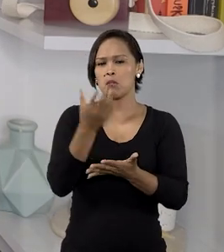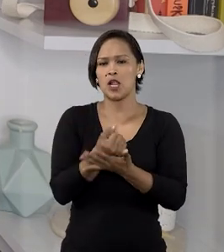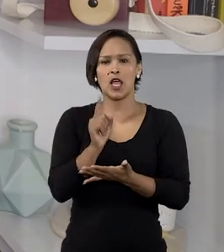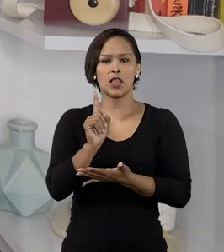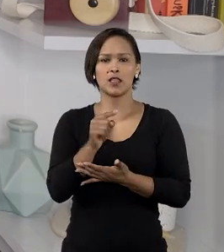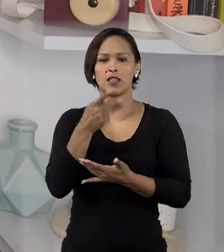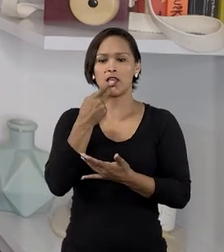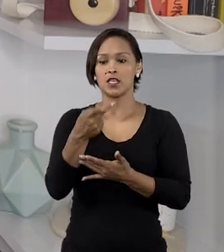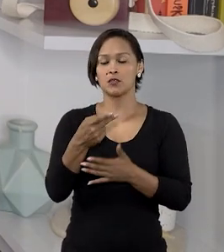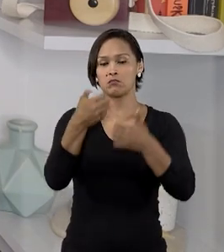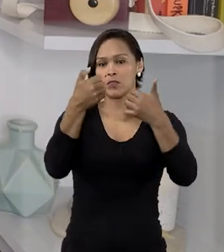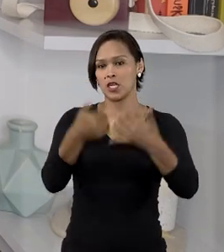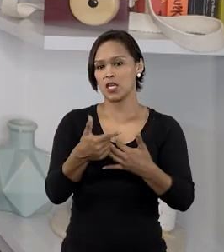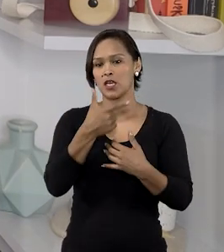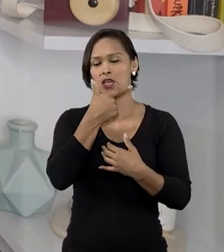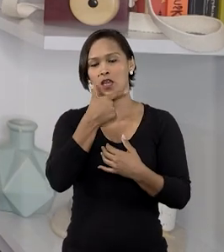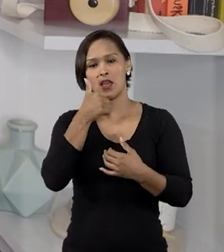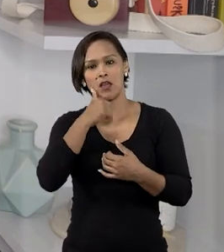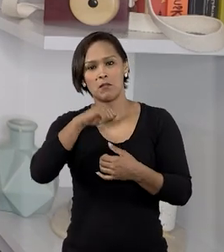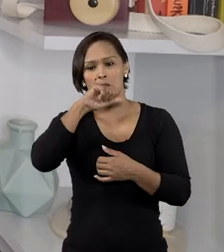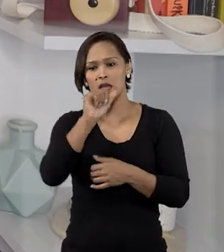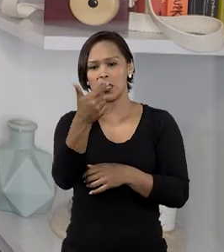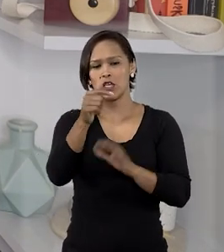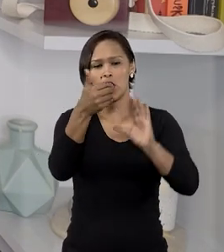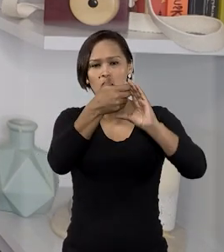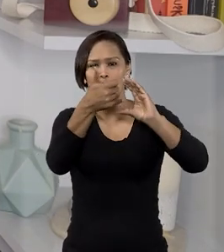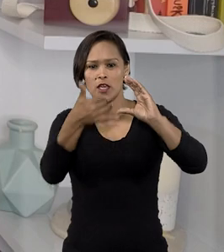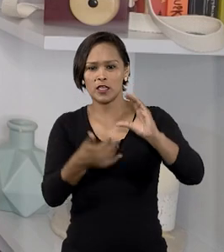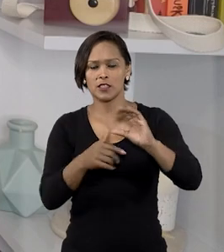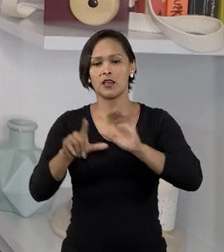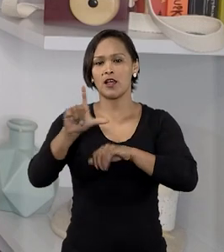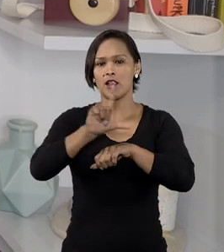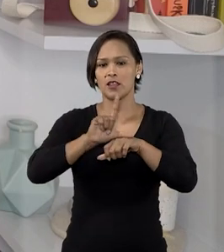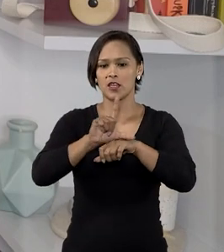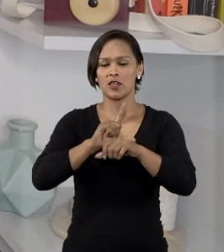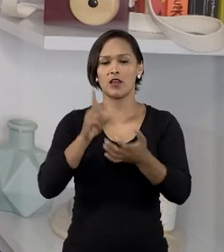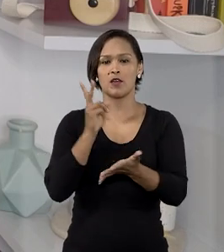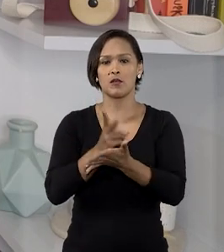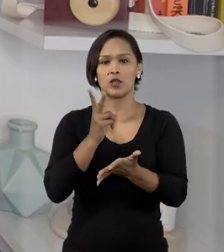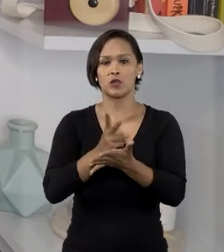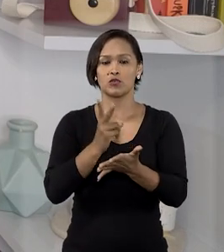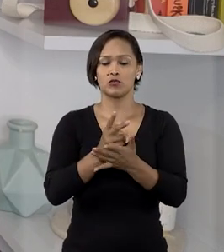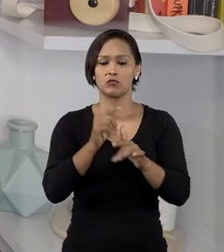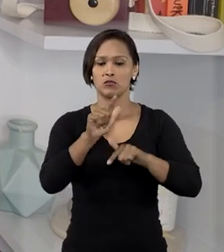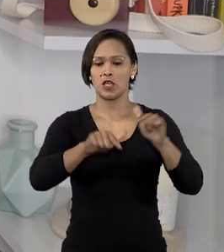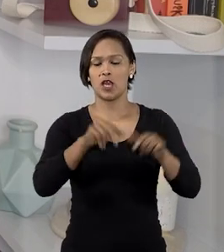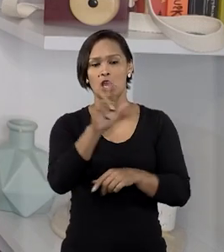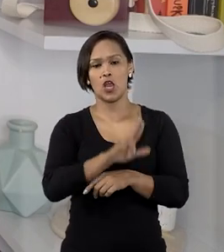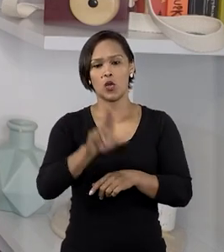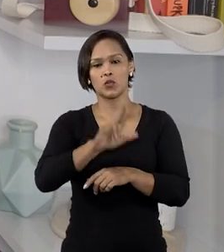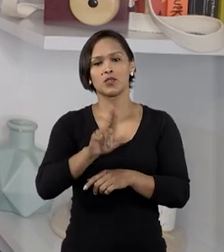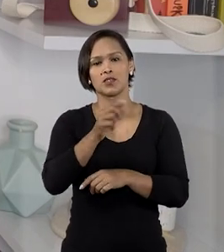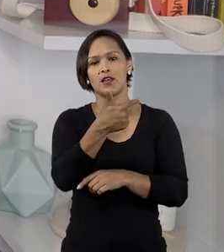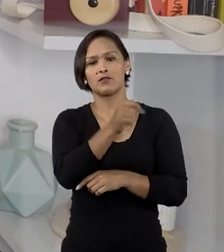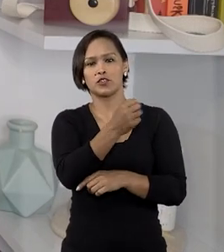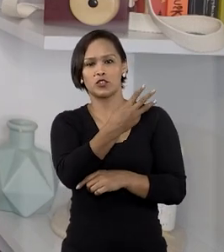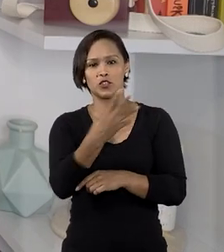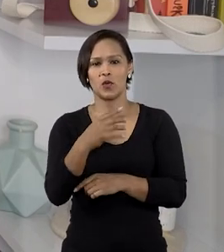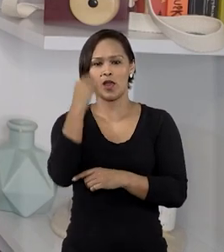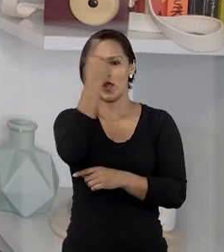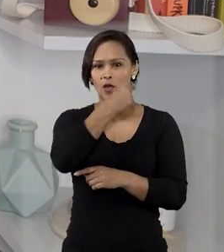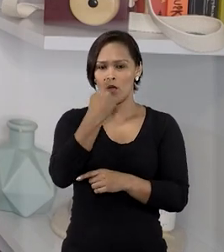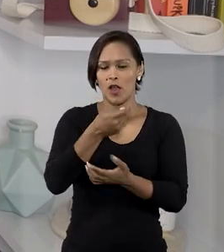beneficiária não atendia aos critérios de elegibilidade para a concessão do serviço 24 horas, devendo ser